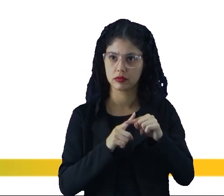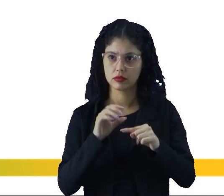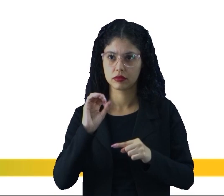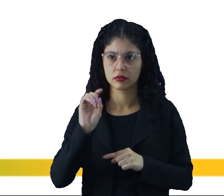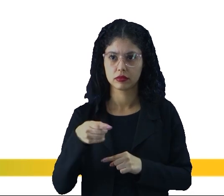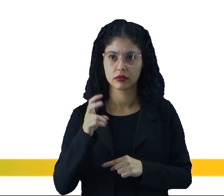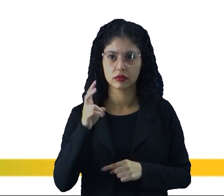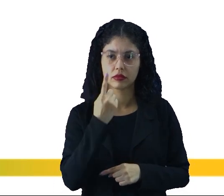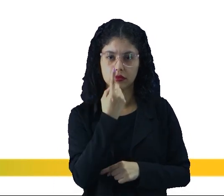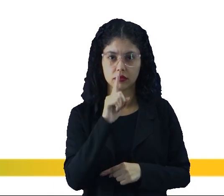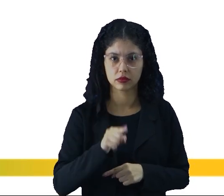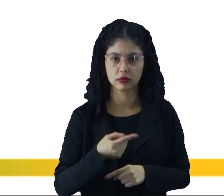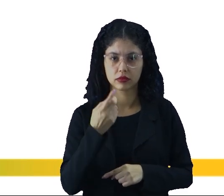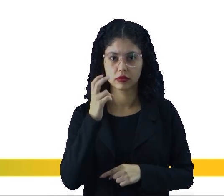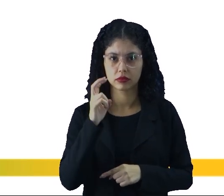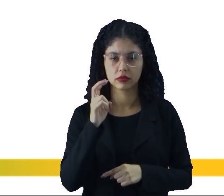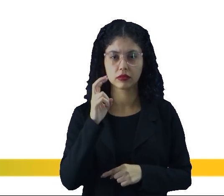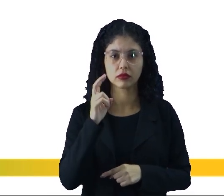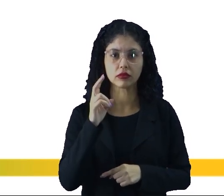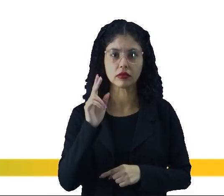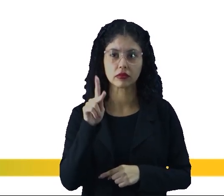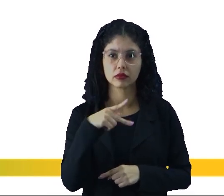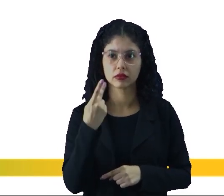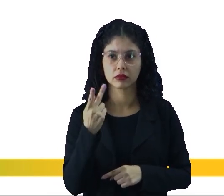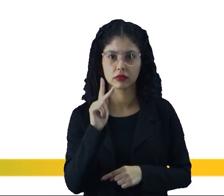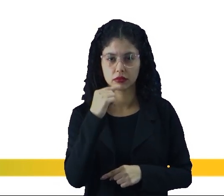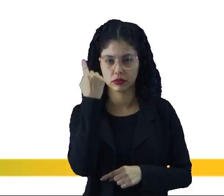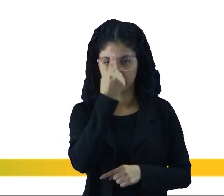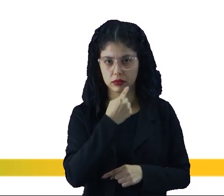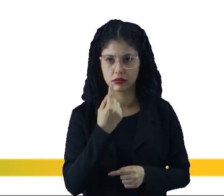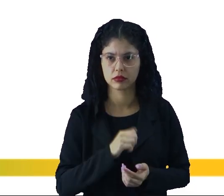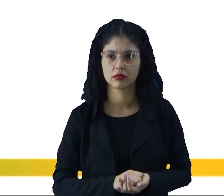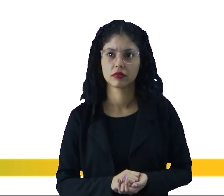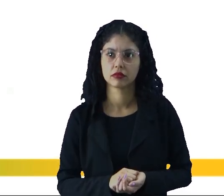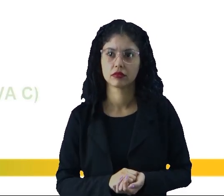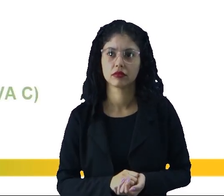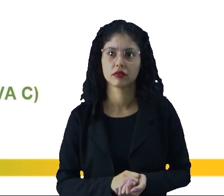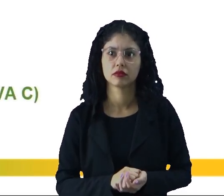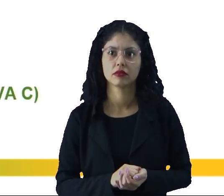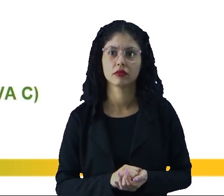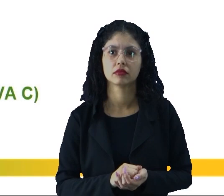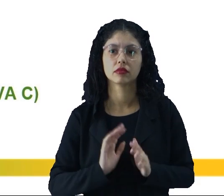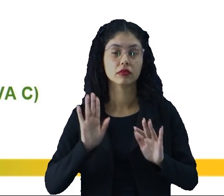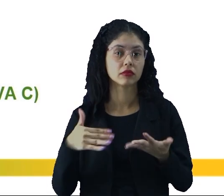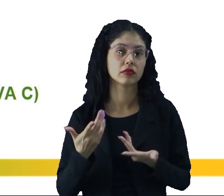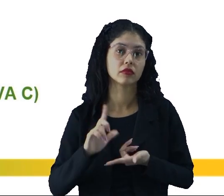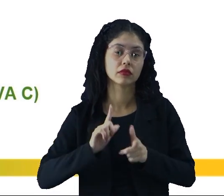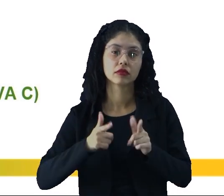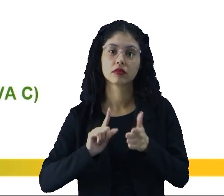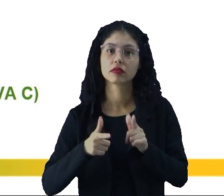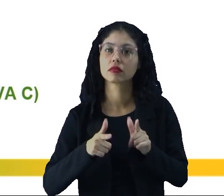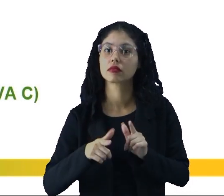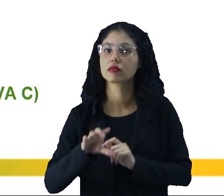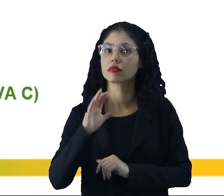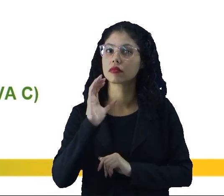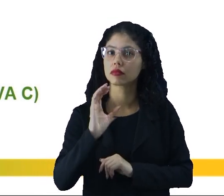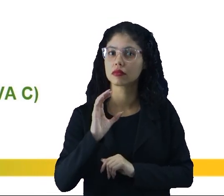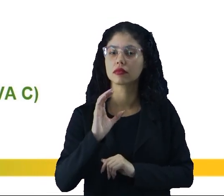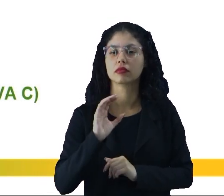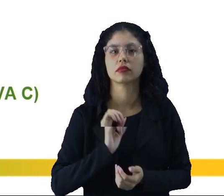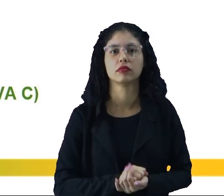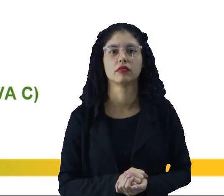meia hora equivale a 1,5 horas então qual será a alternativa para nós marcarmos?